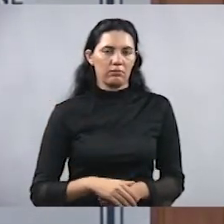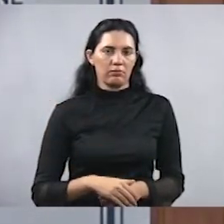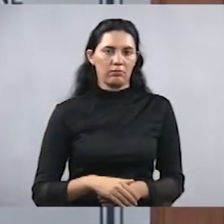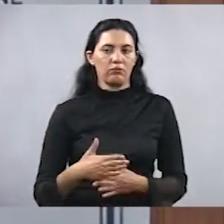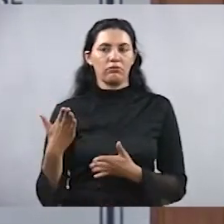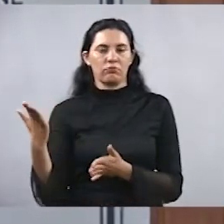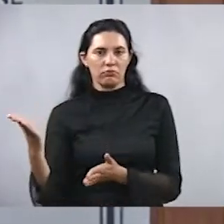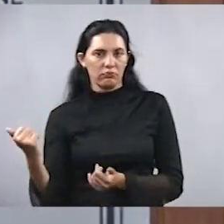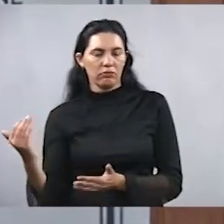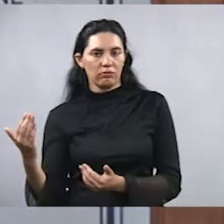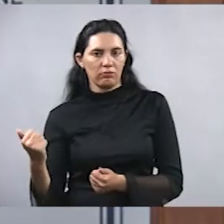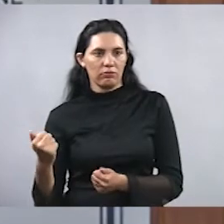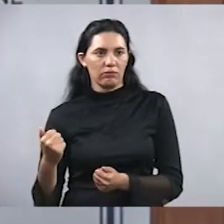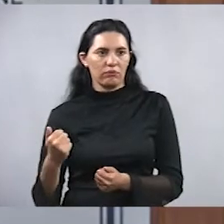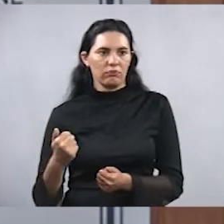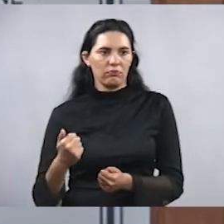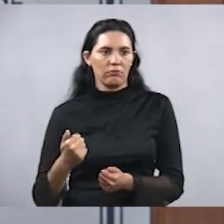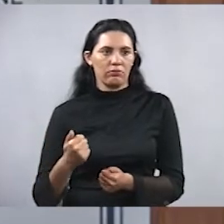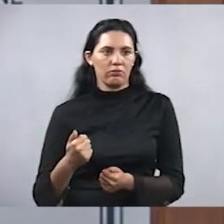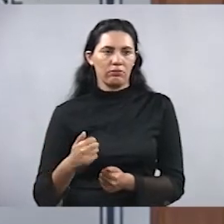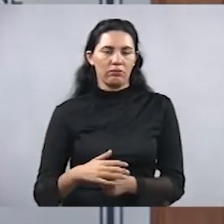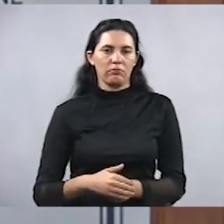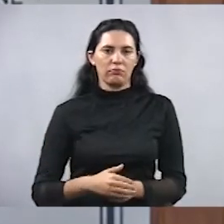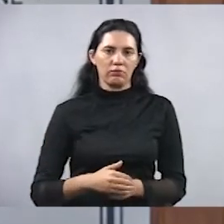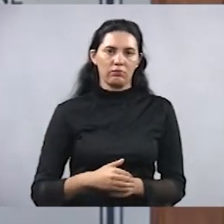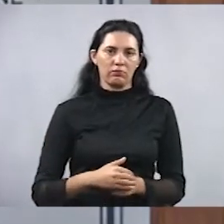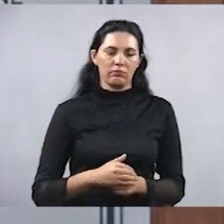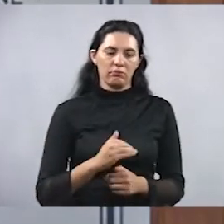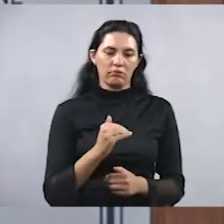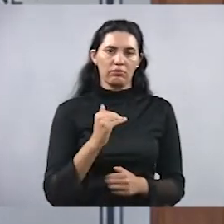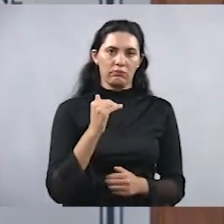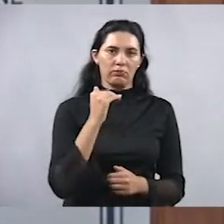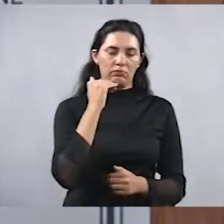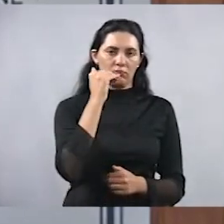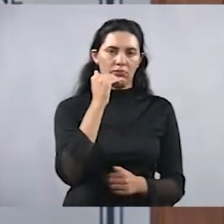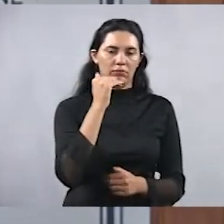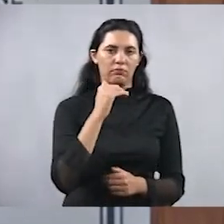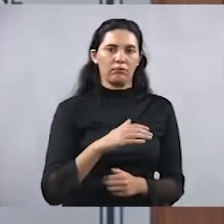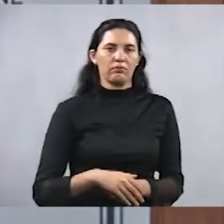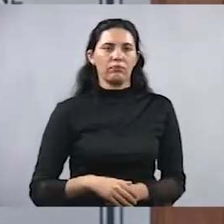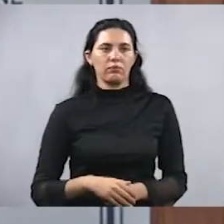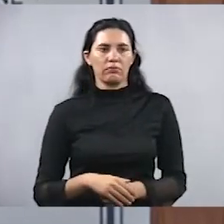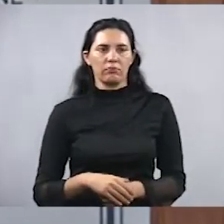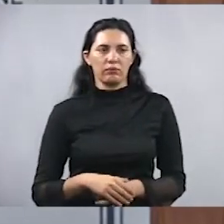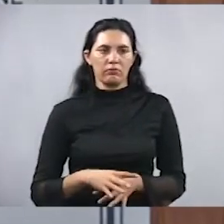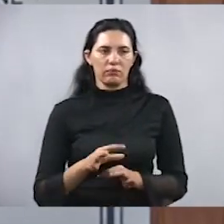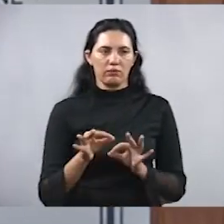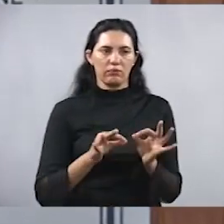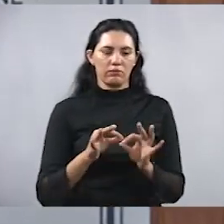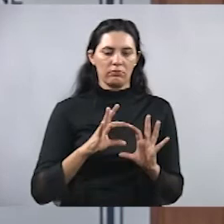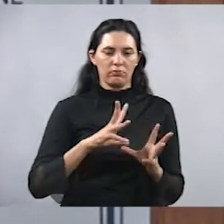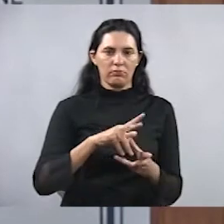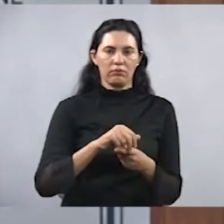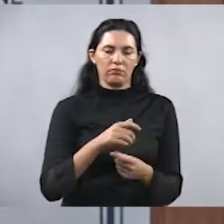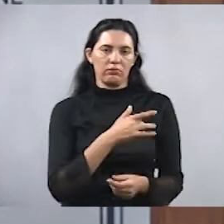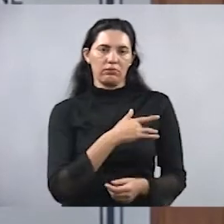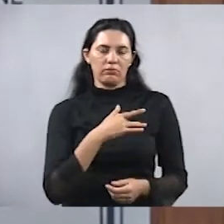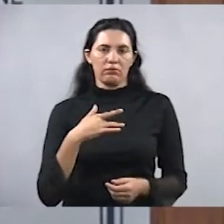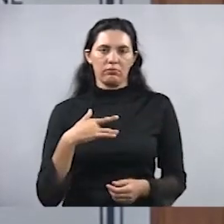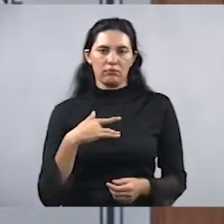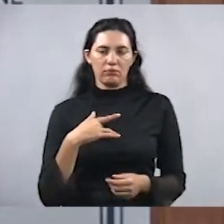criança. Nos atuais níveis que a Organização Mundial de Saúde